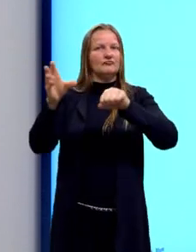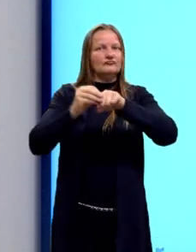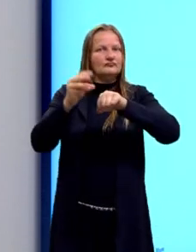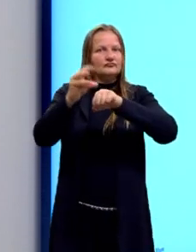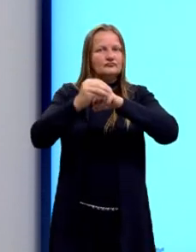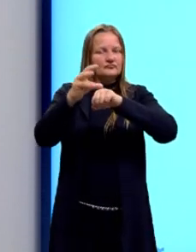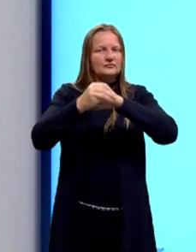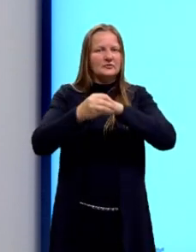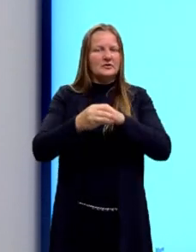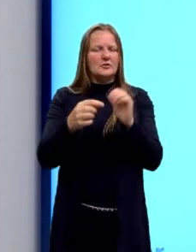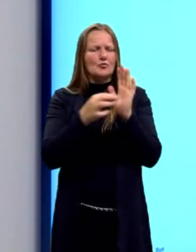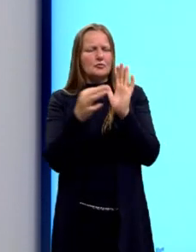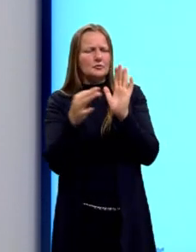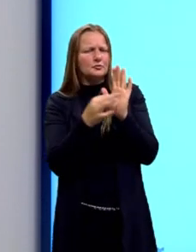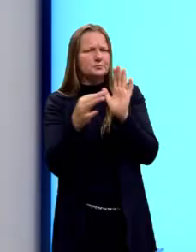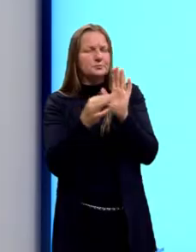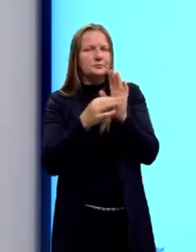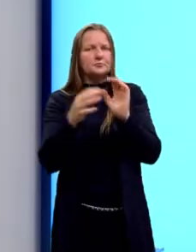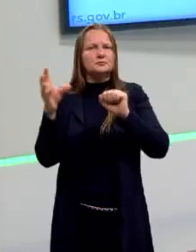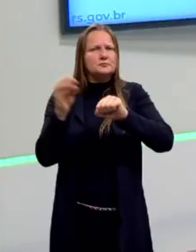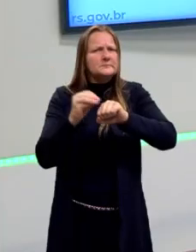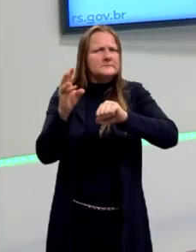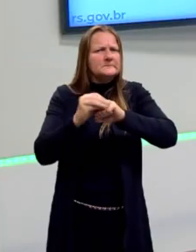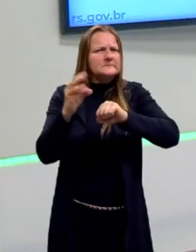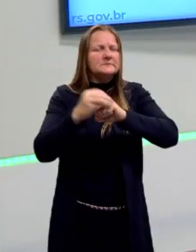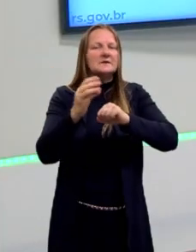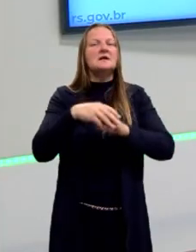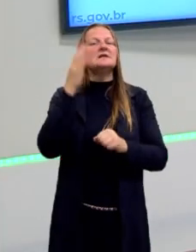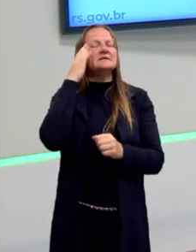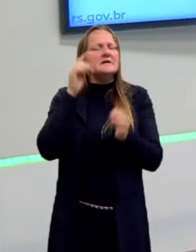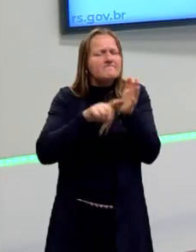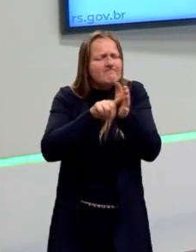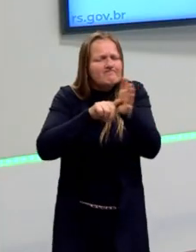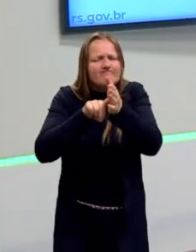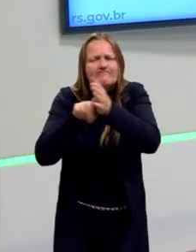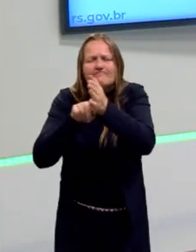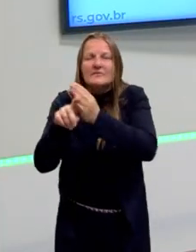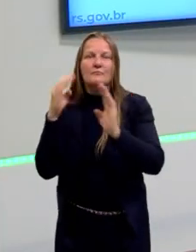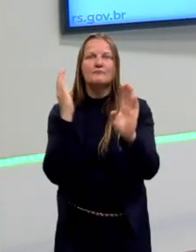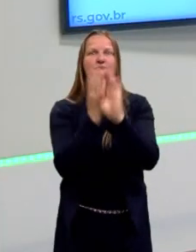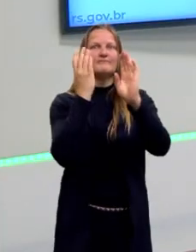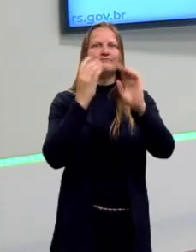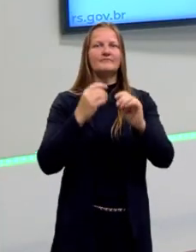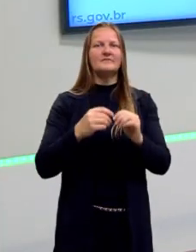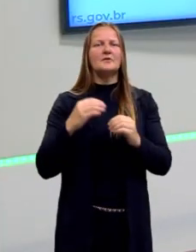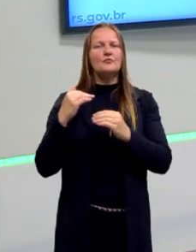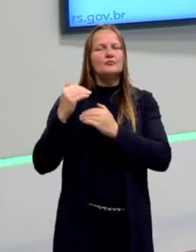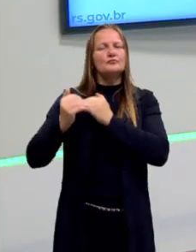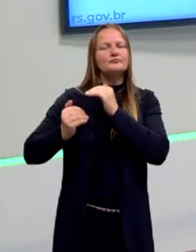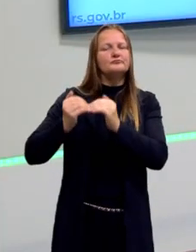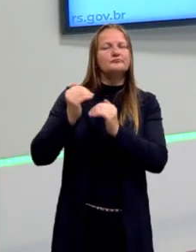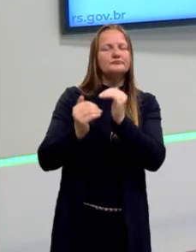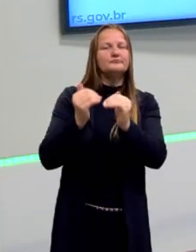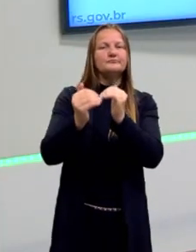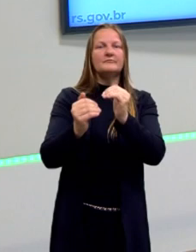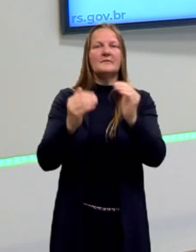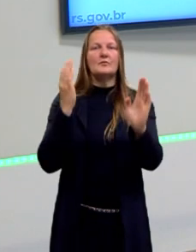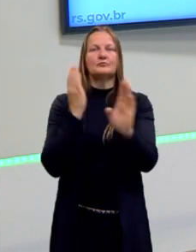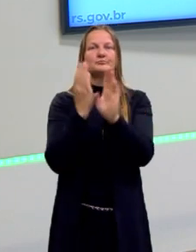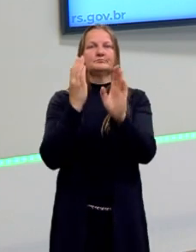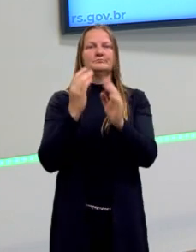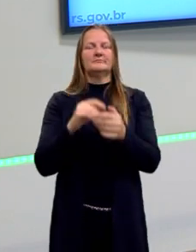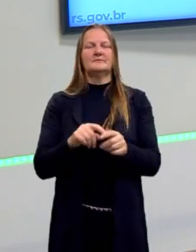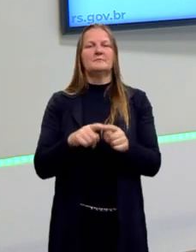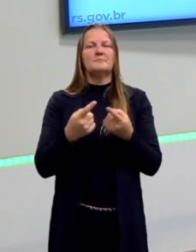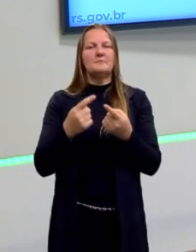emitir juízos. Eu sei de algumas coisas e vou descobrir coisas novas ou encadear com coisas novas. E para isso,